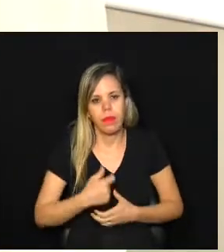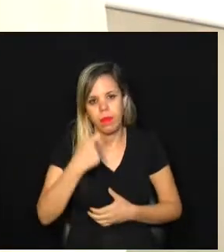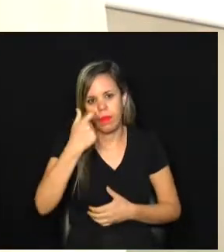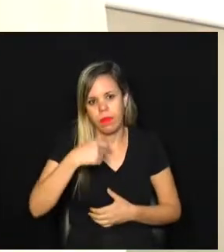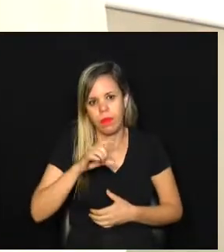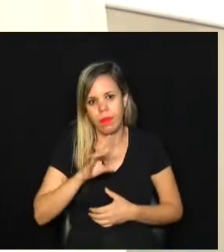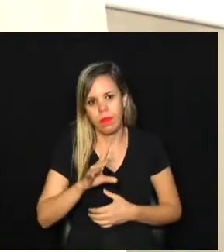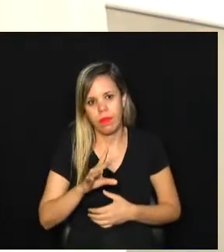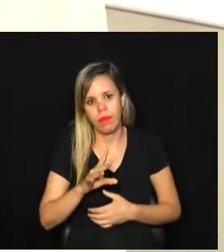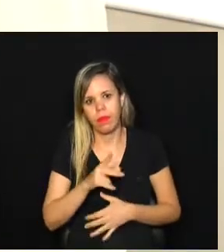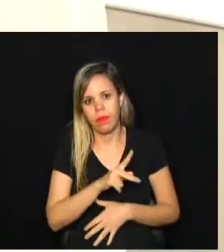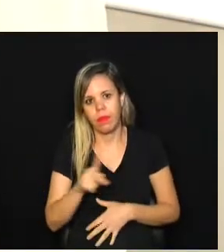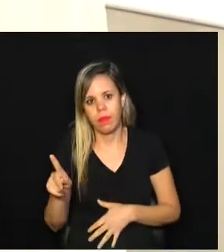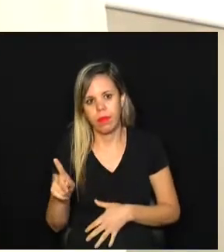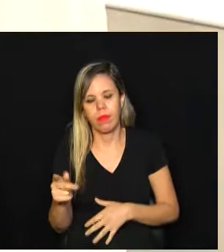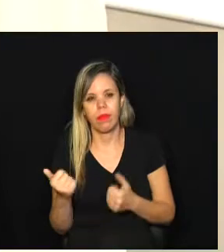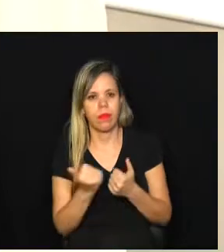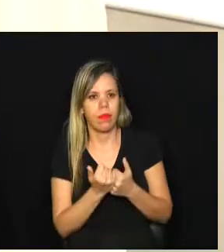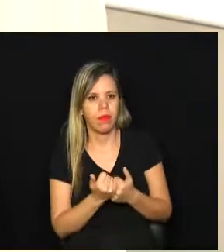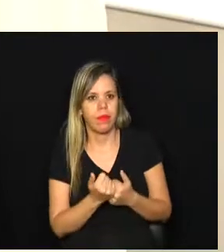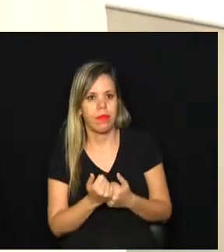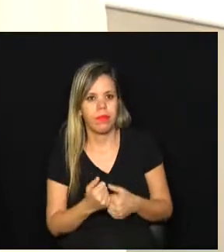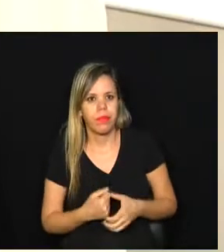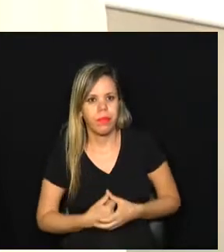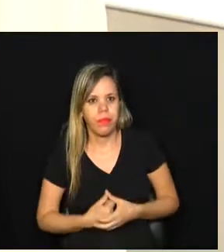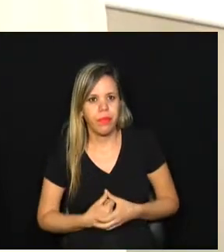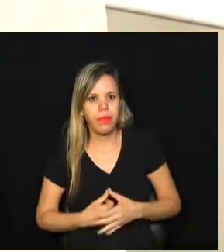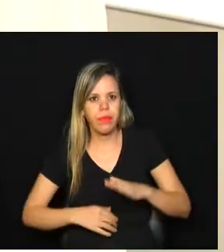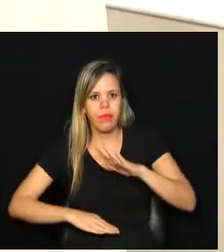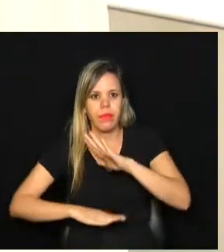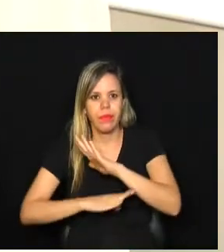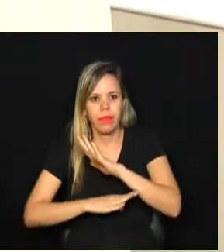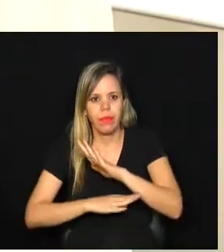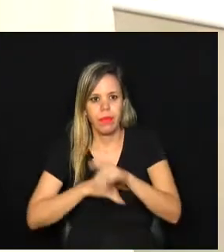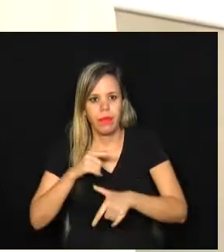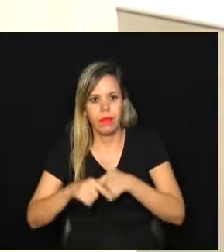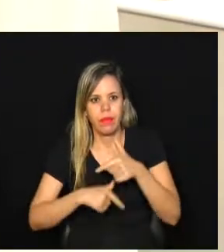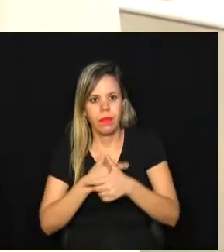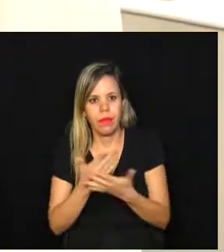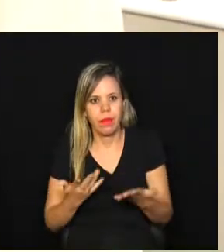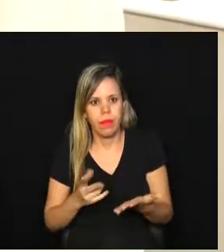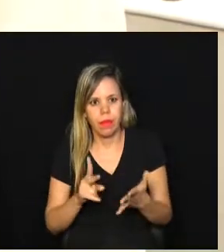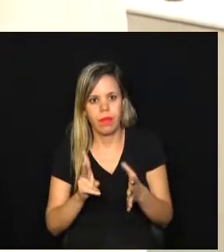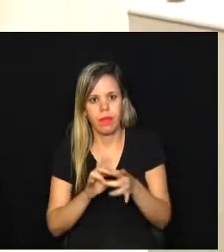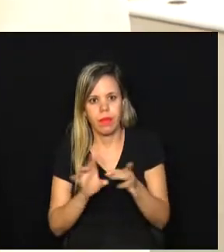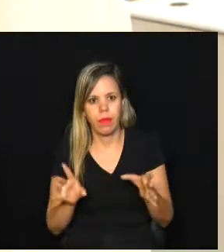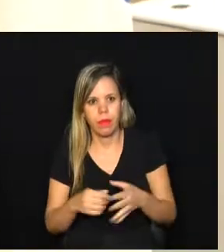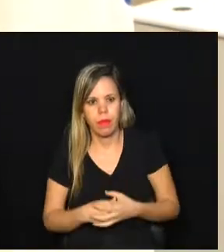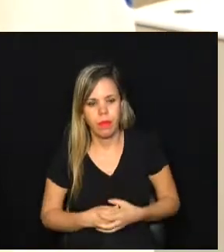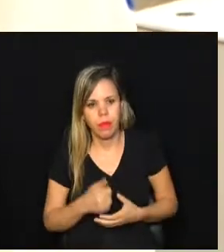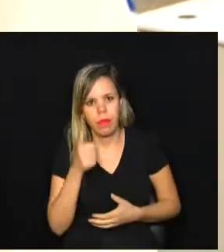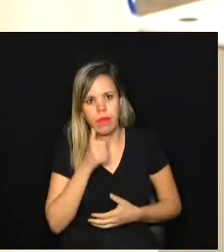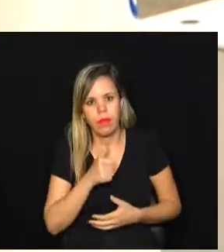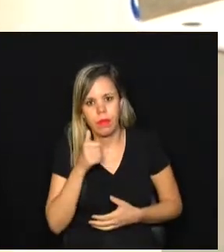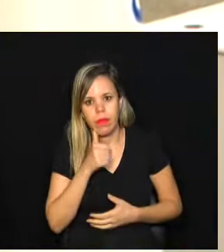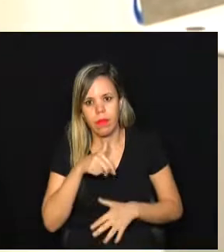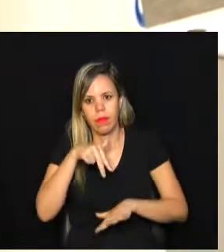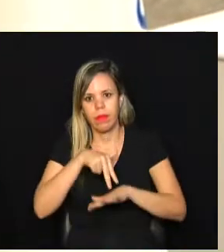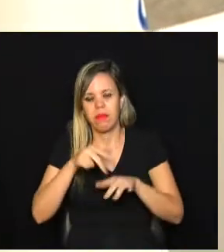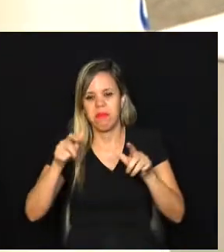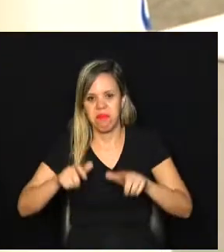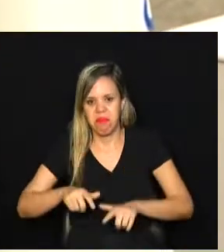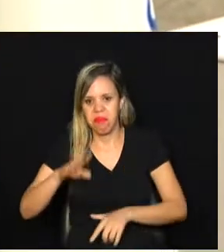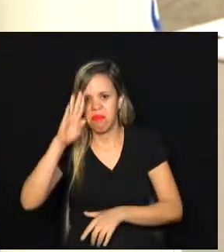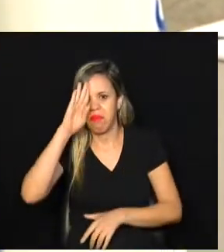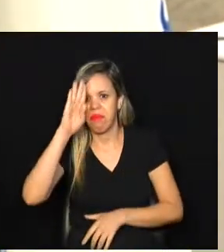pude presidir porque essa Câmara, esse mandato, permitiu que uma mulher ocupasse um lugar de